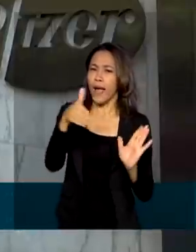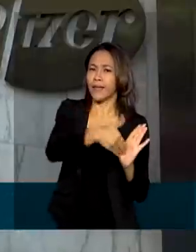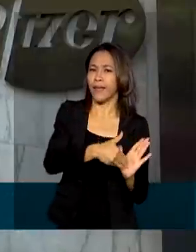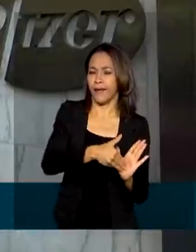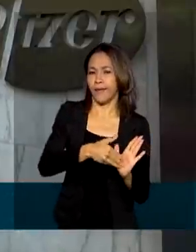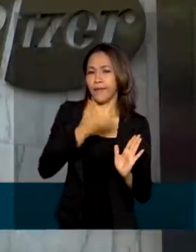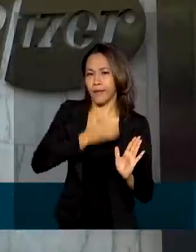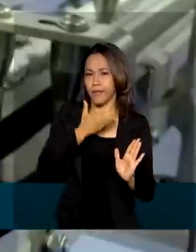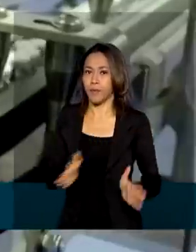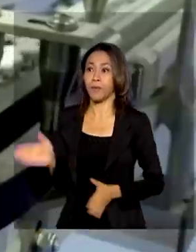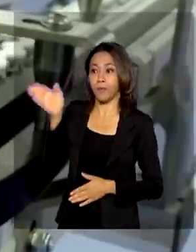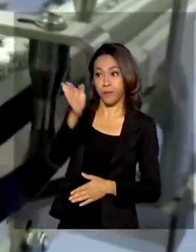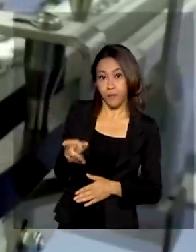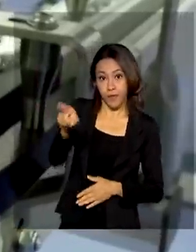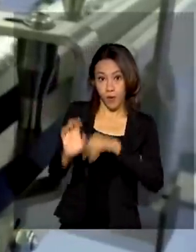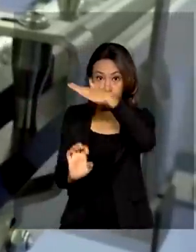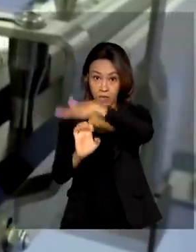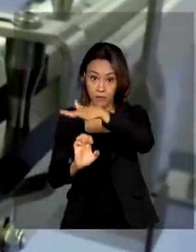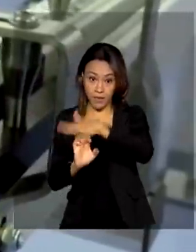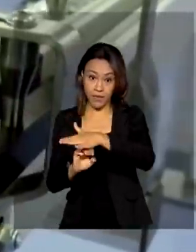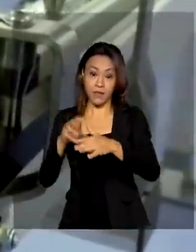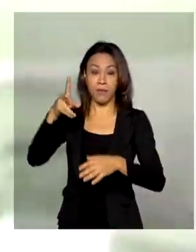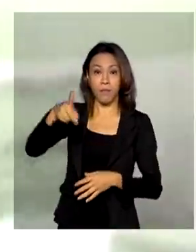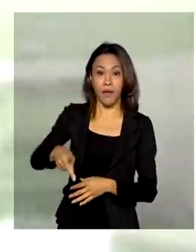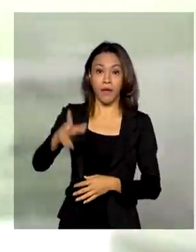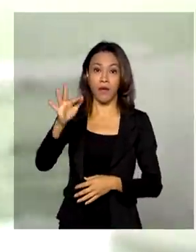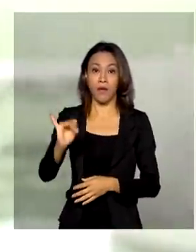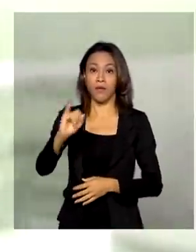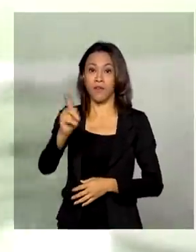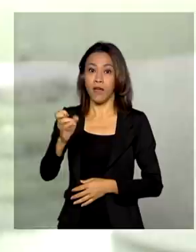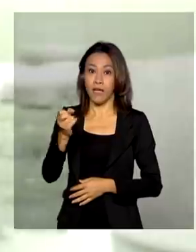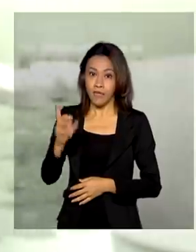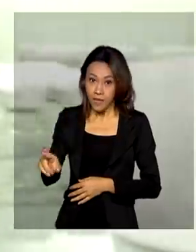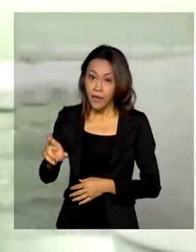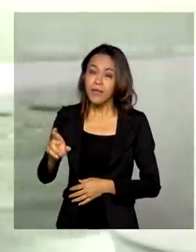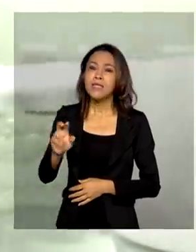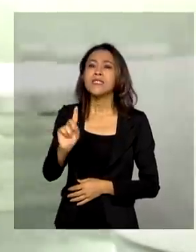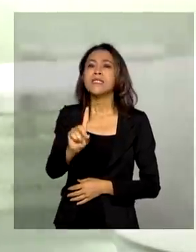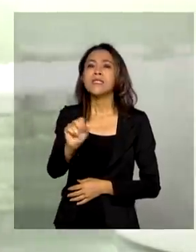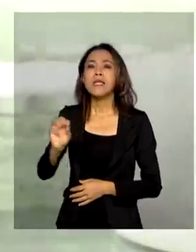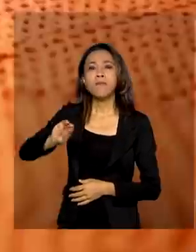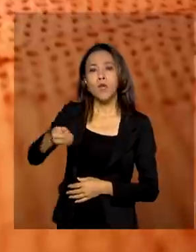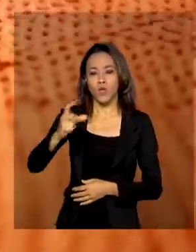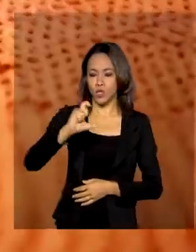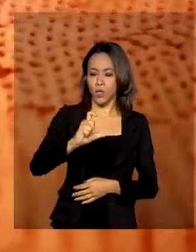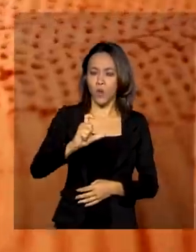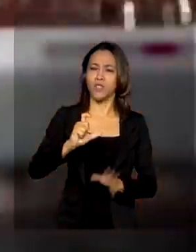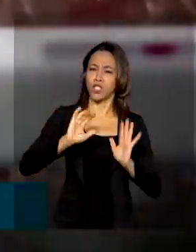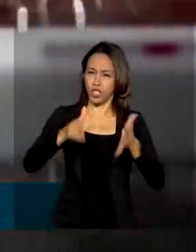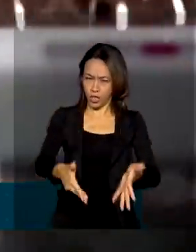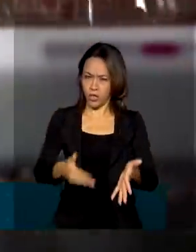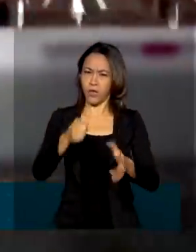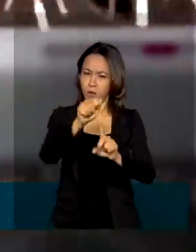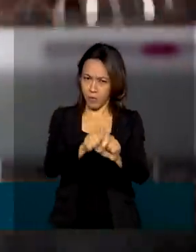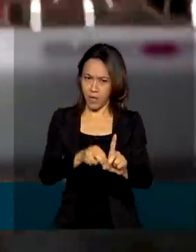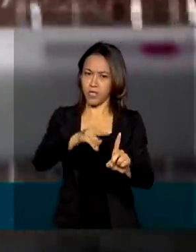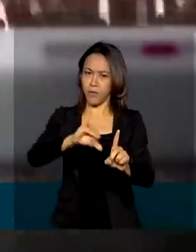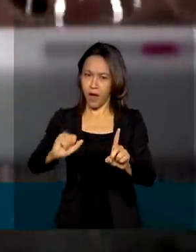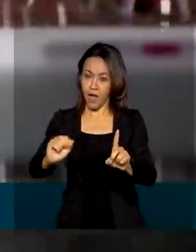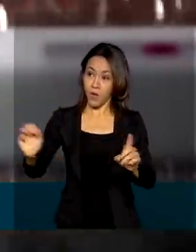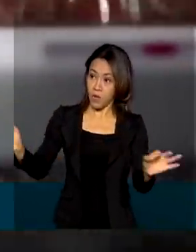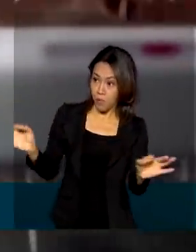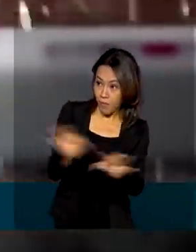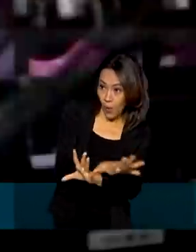Da Pfizer, o governo pretende comprar 100 milhões de doses, que deverão começar a chegar já em maio e ter a entrega concluída